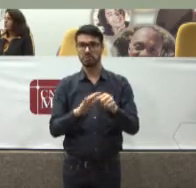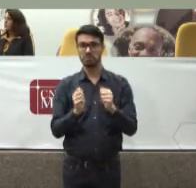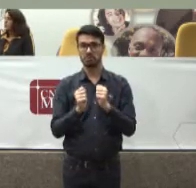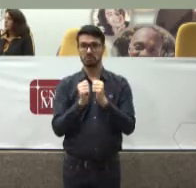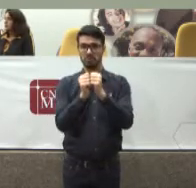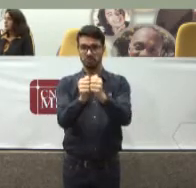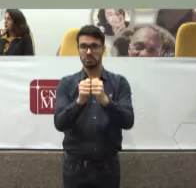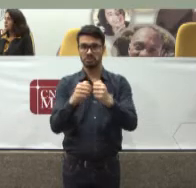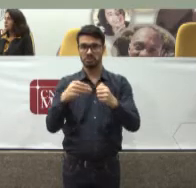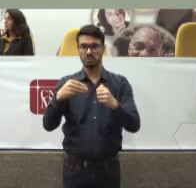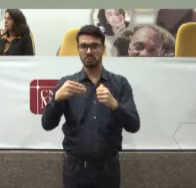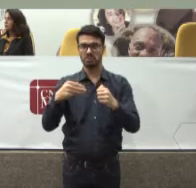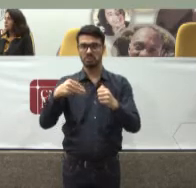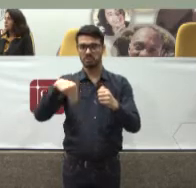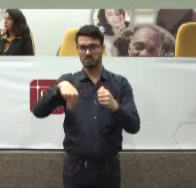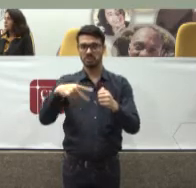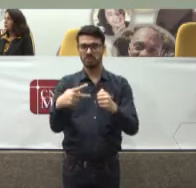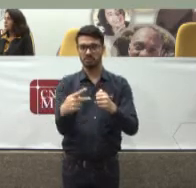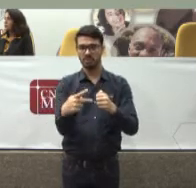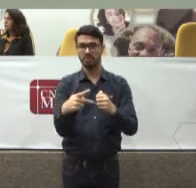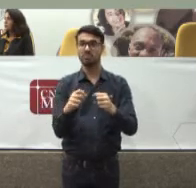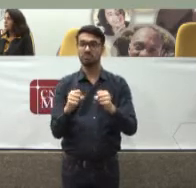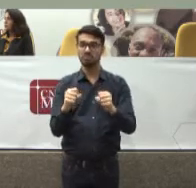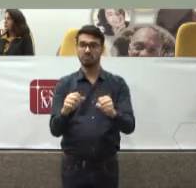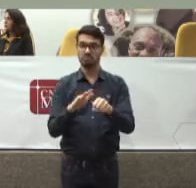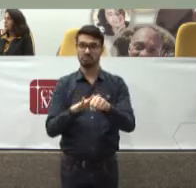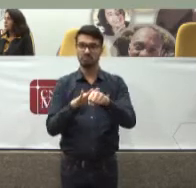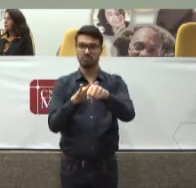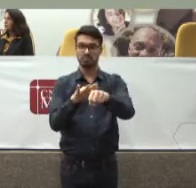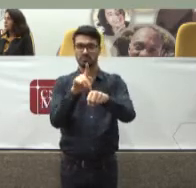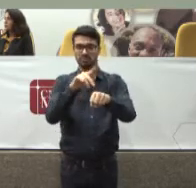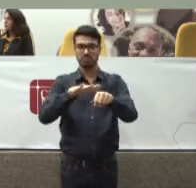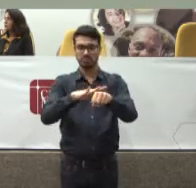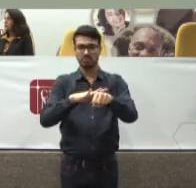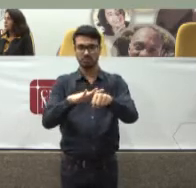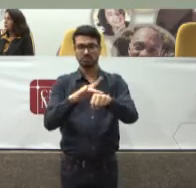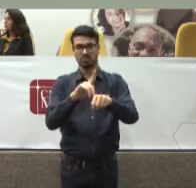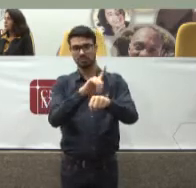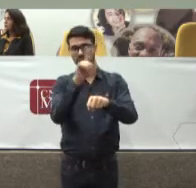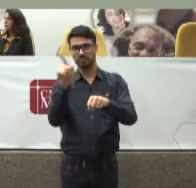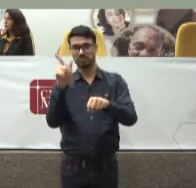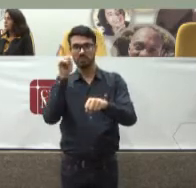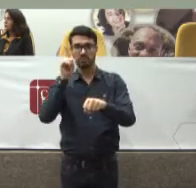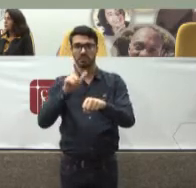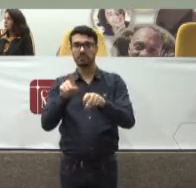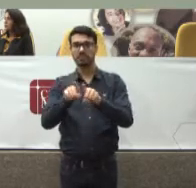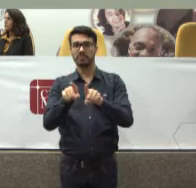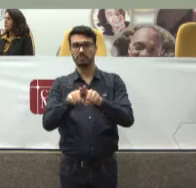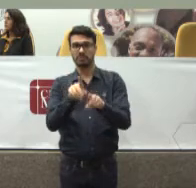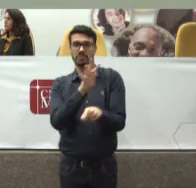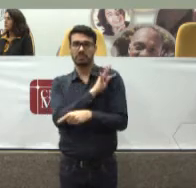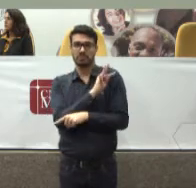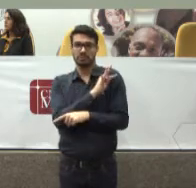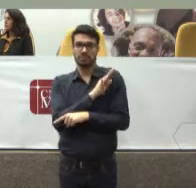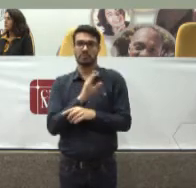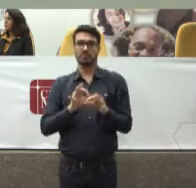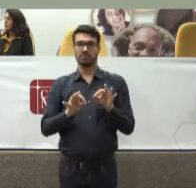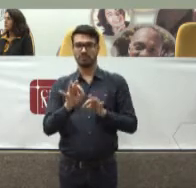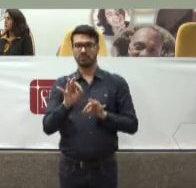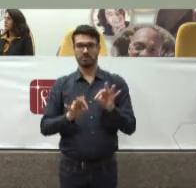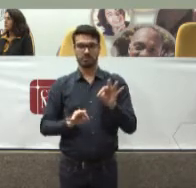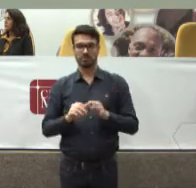Fazer com que Esse pleito Chegue ao poder Judiciário E o parecer Técnico Científico Seja elaborado